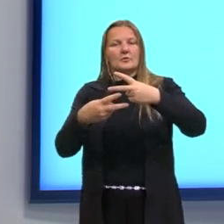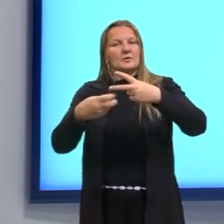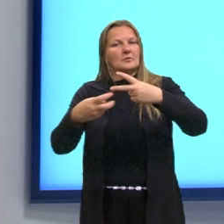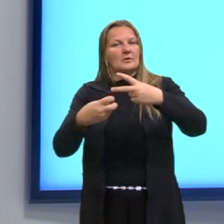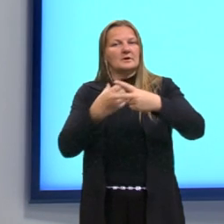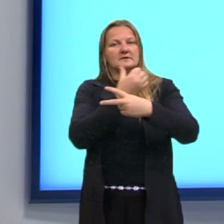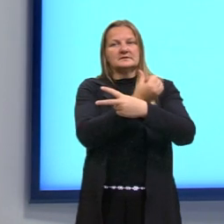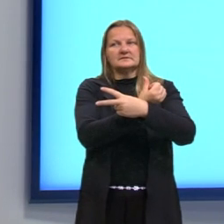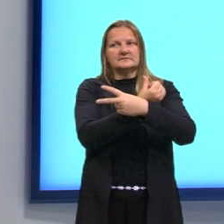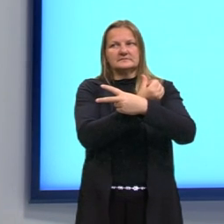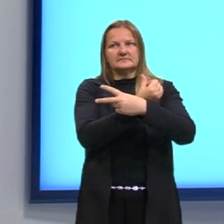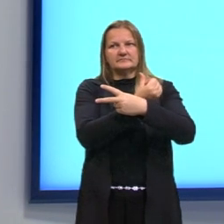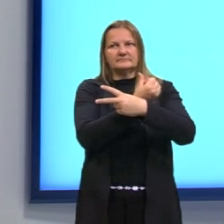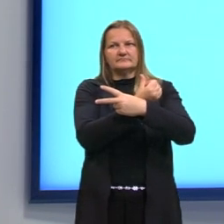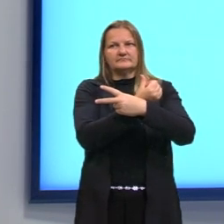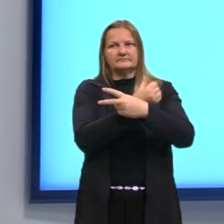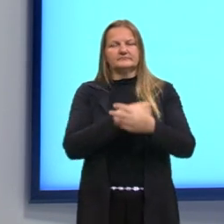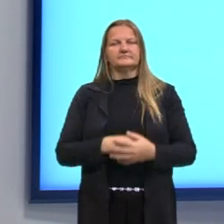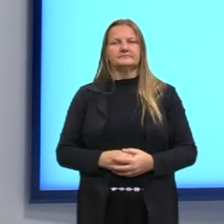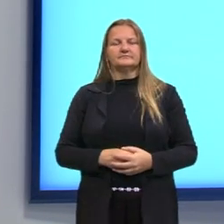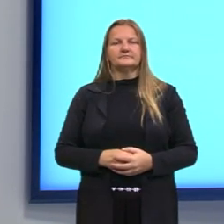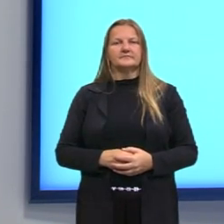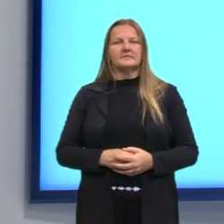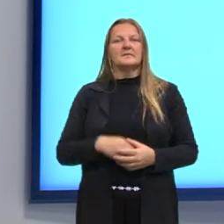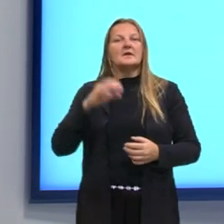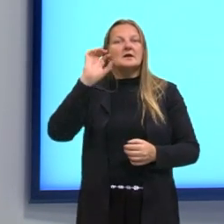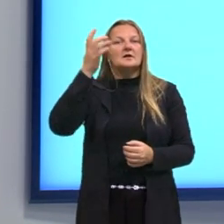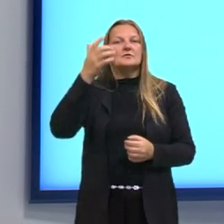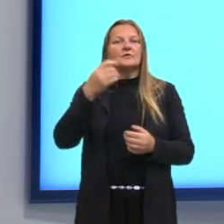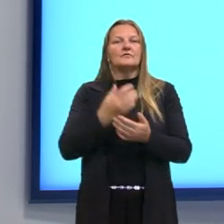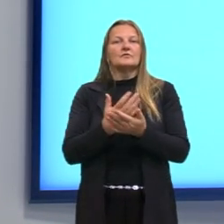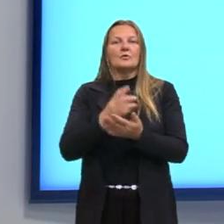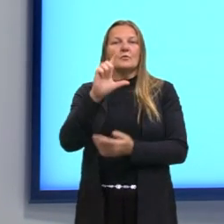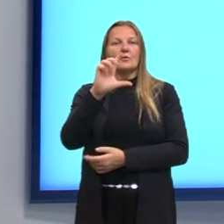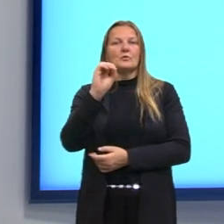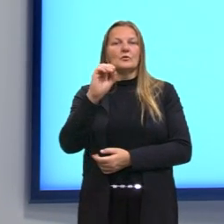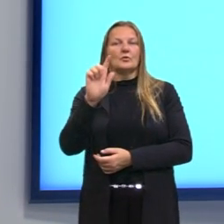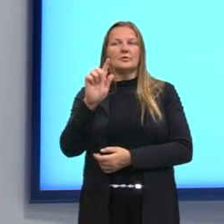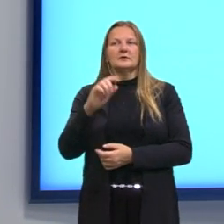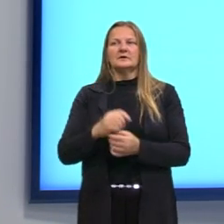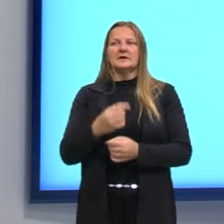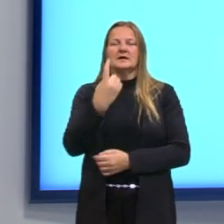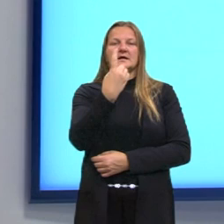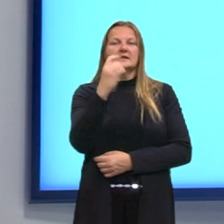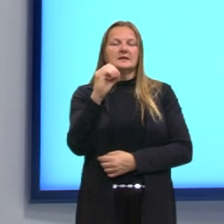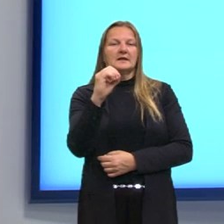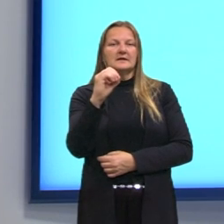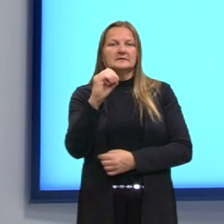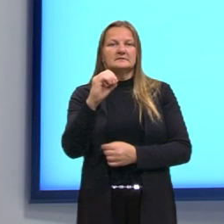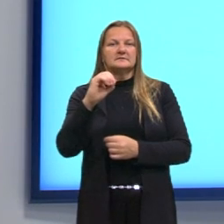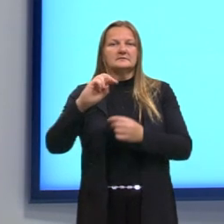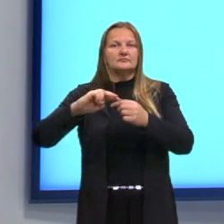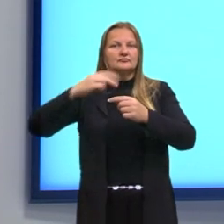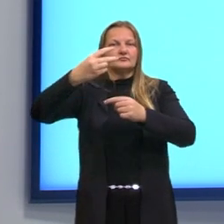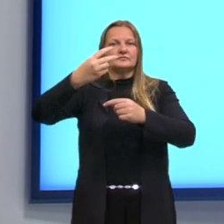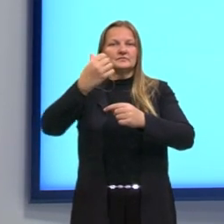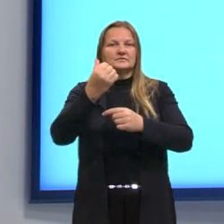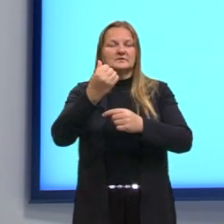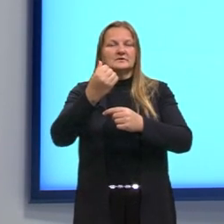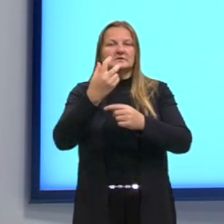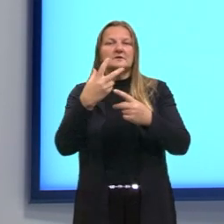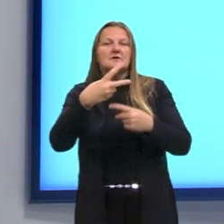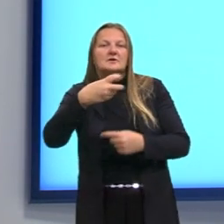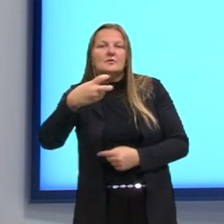E aí a gente resolve o logaritmo, né? Nós teríamos 10 elevado a 6, que é igual à fração